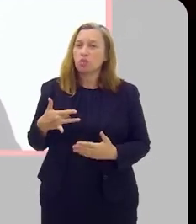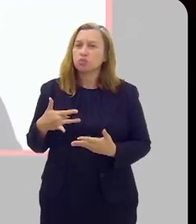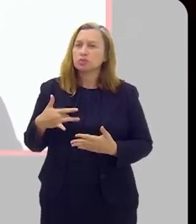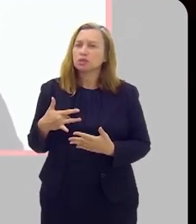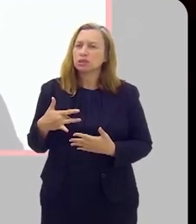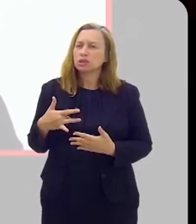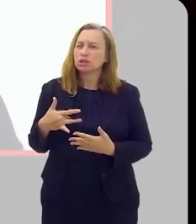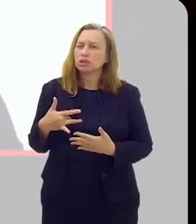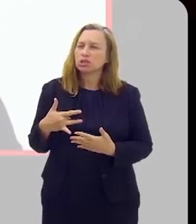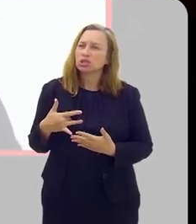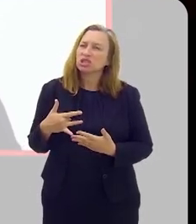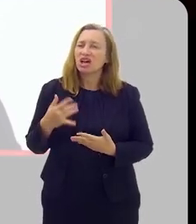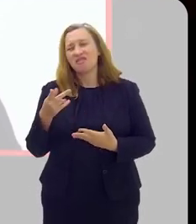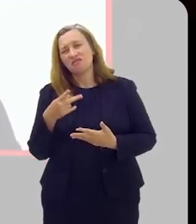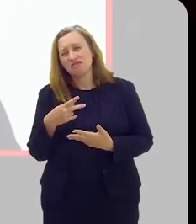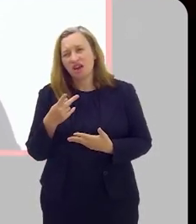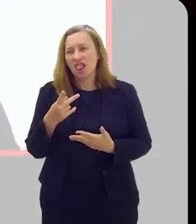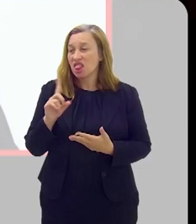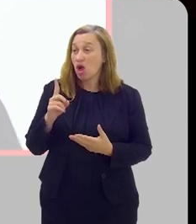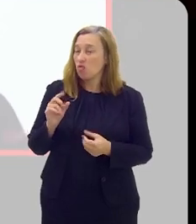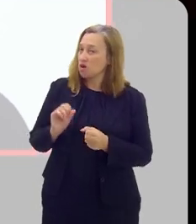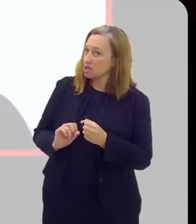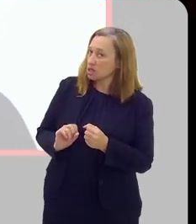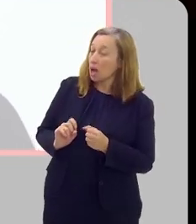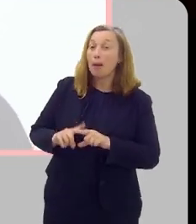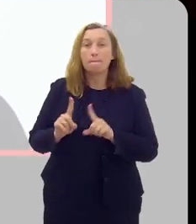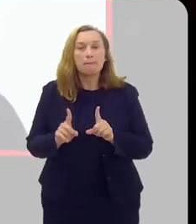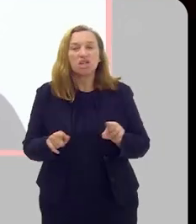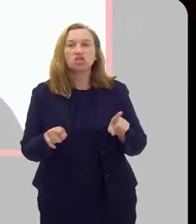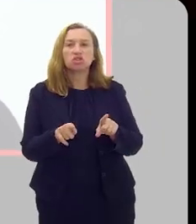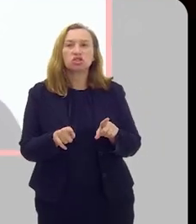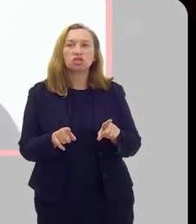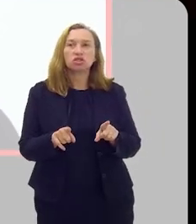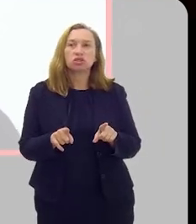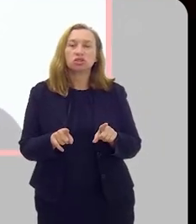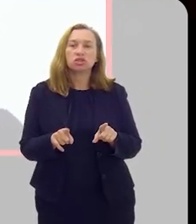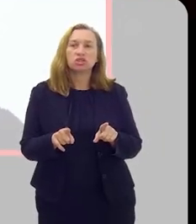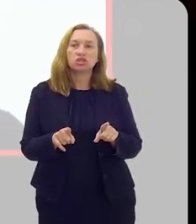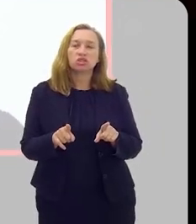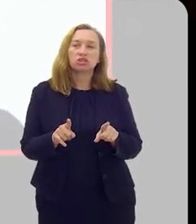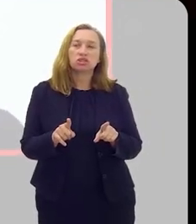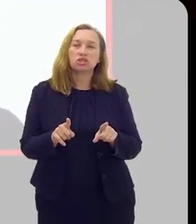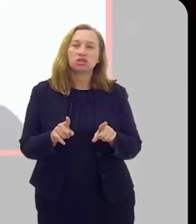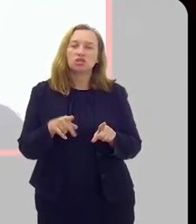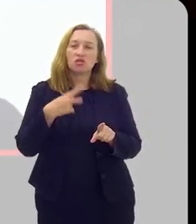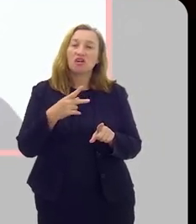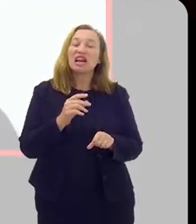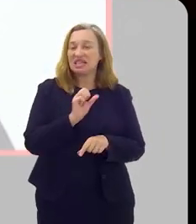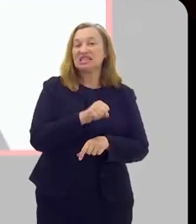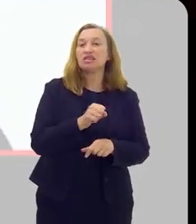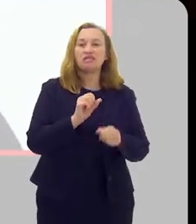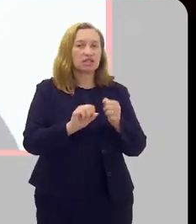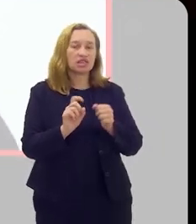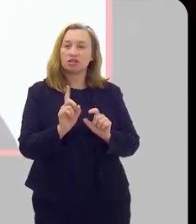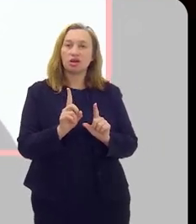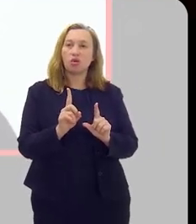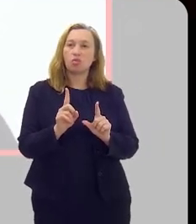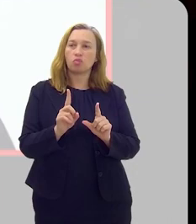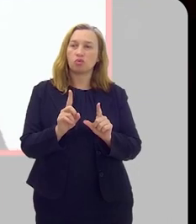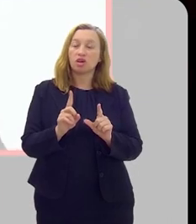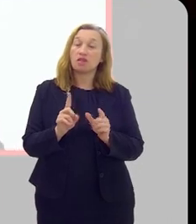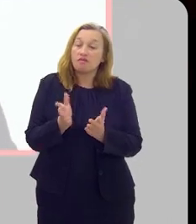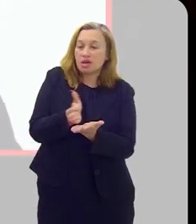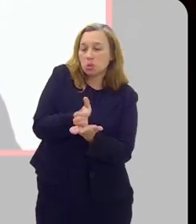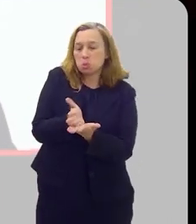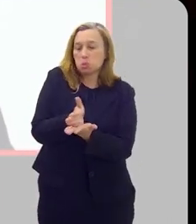talvez, não que falasse assim, não é para fazer, mas ele também não é enfático em dizer que é para fazer, vamos dizer, um